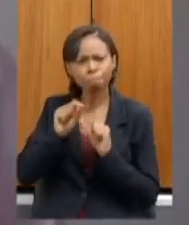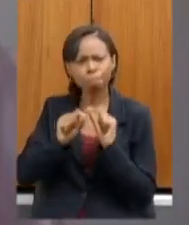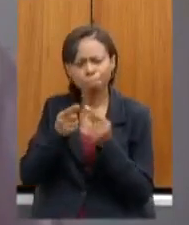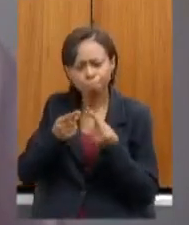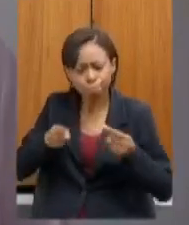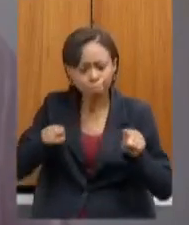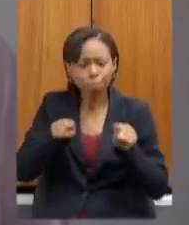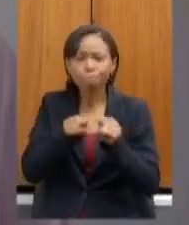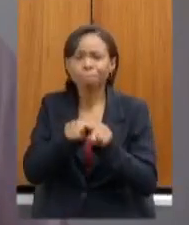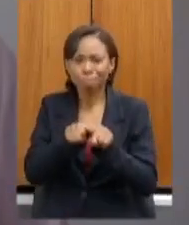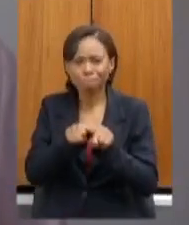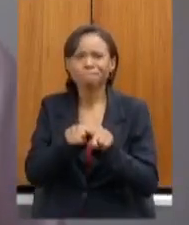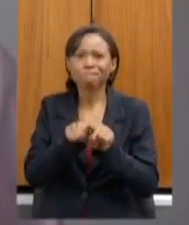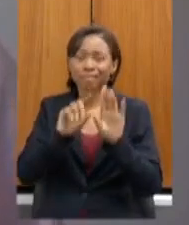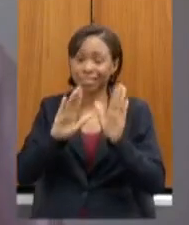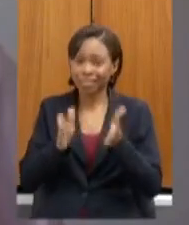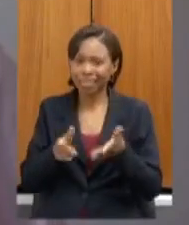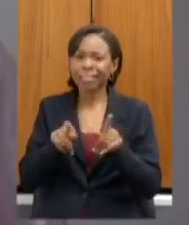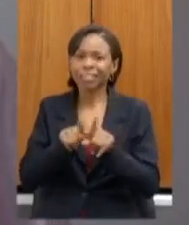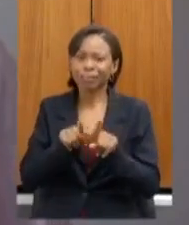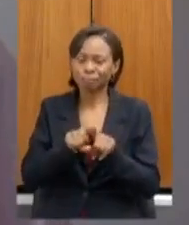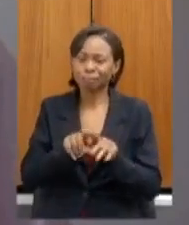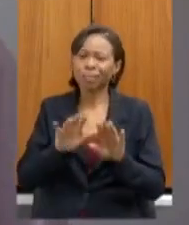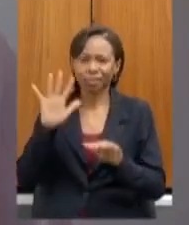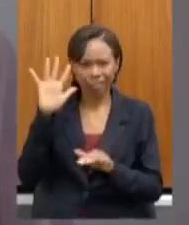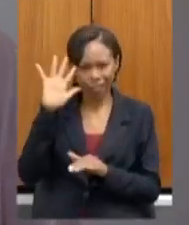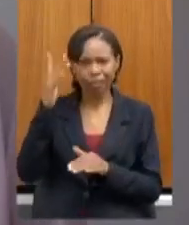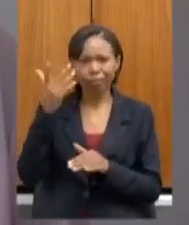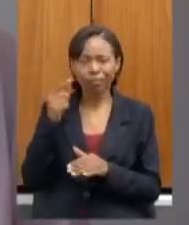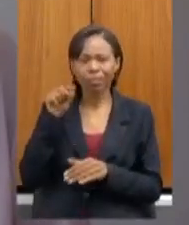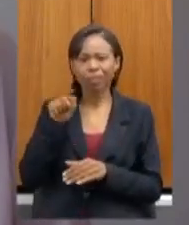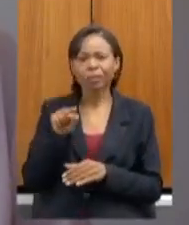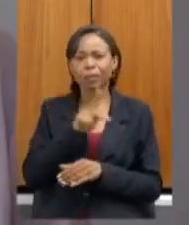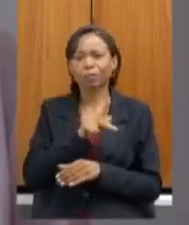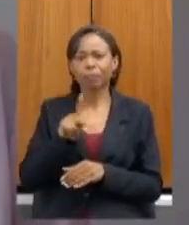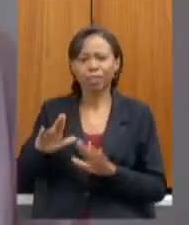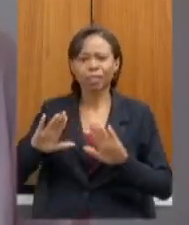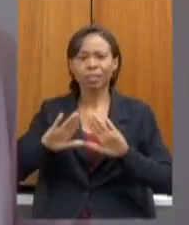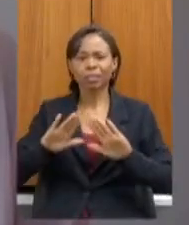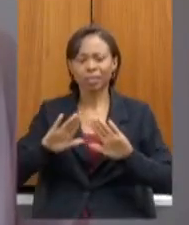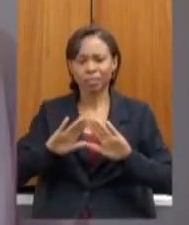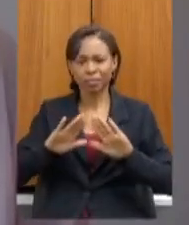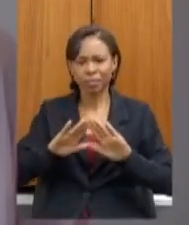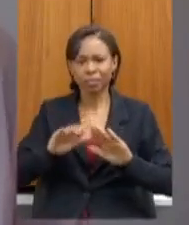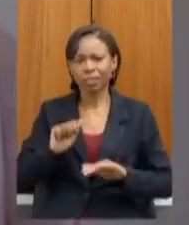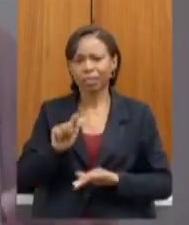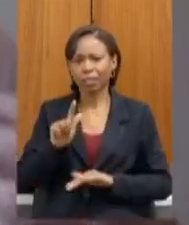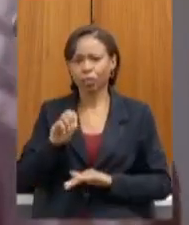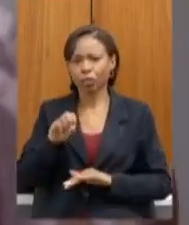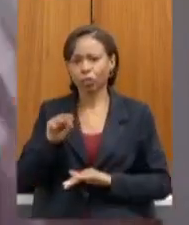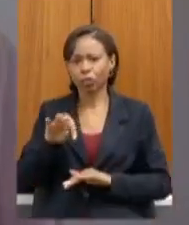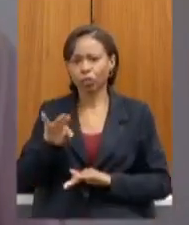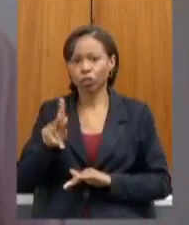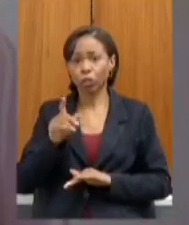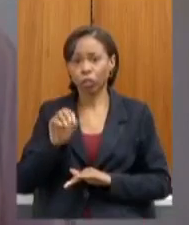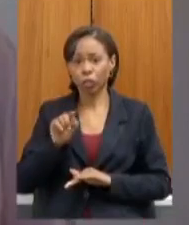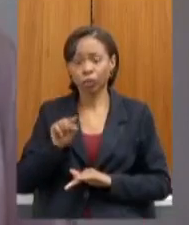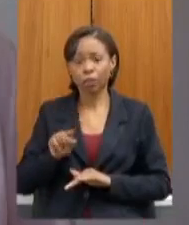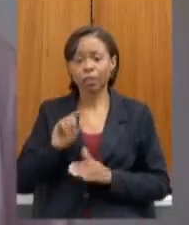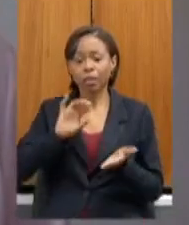que foi prontamente atendida também com o presidente da Assembleia o deputado Agostinho Patrus de